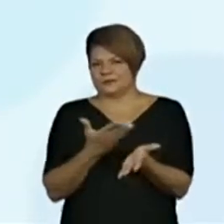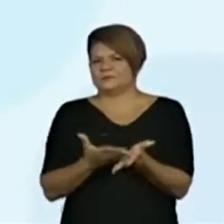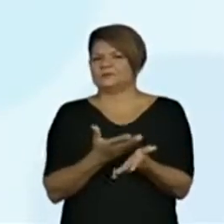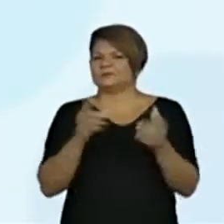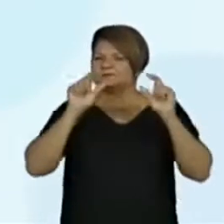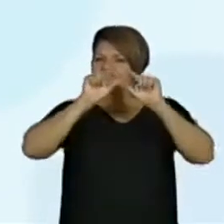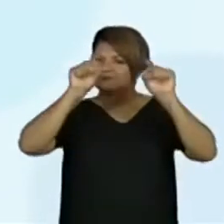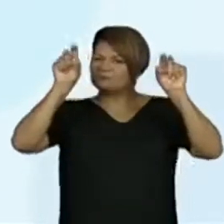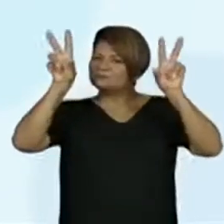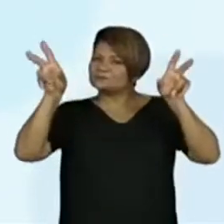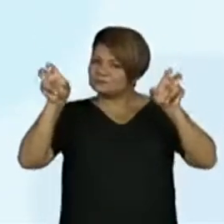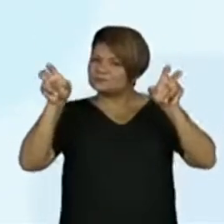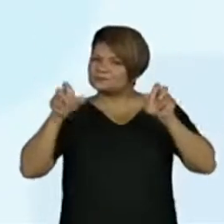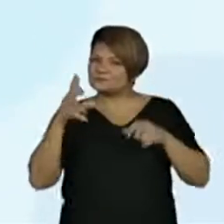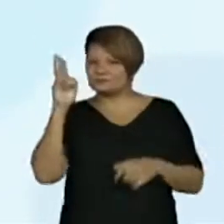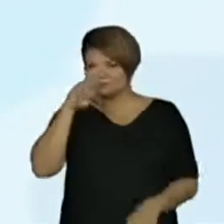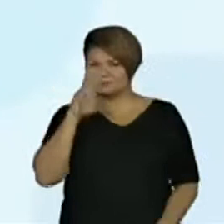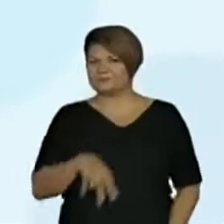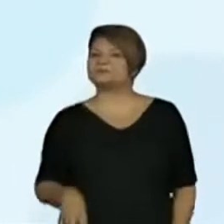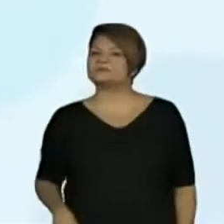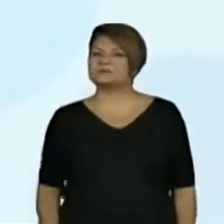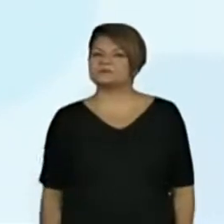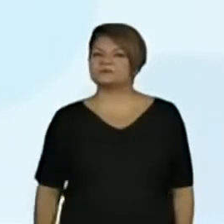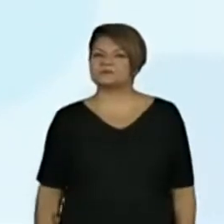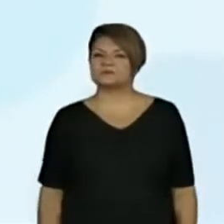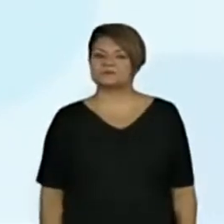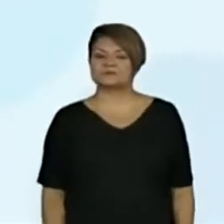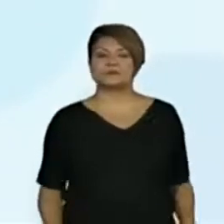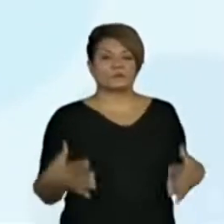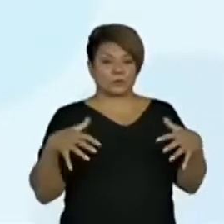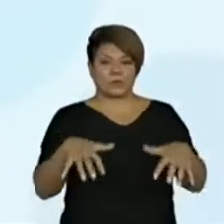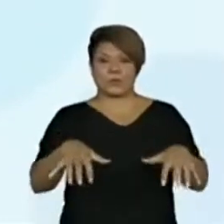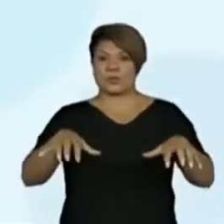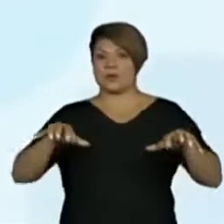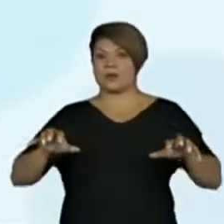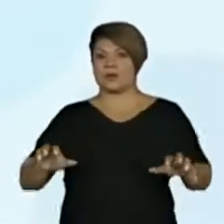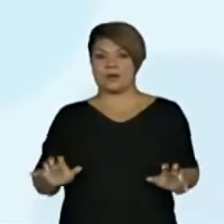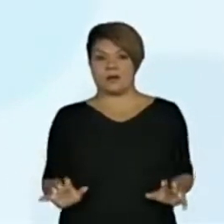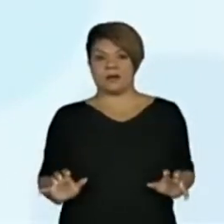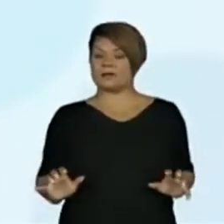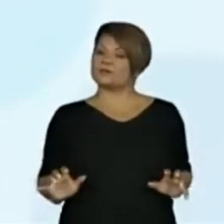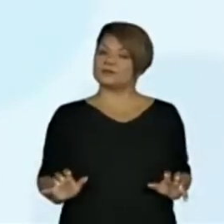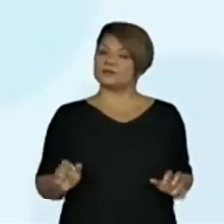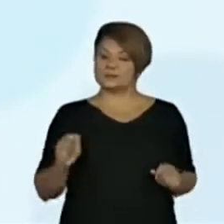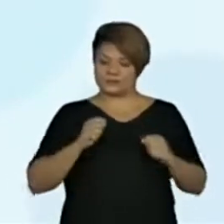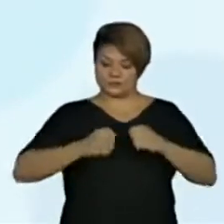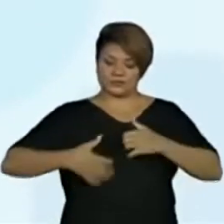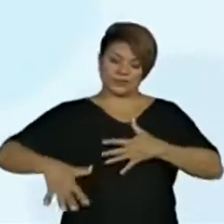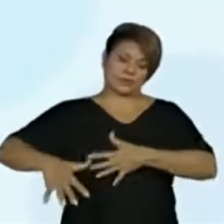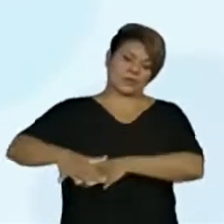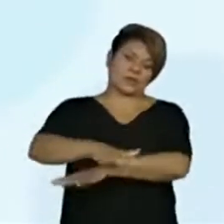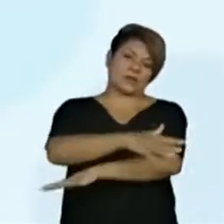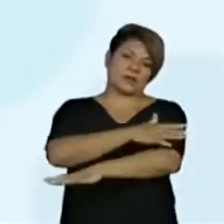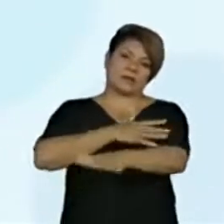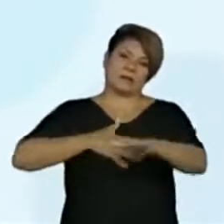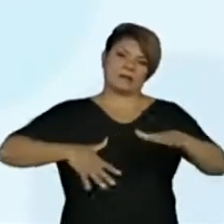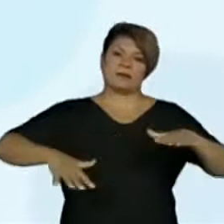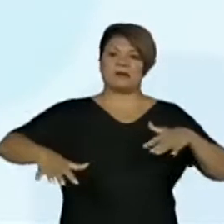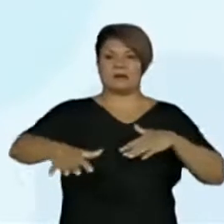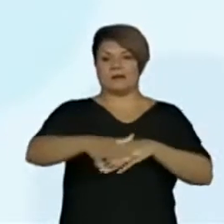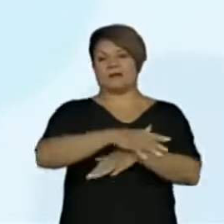título da nossa história. Olha lá. O reino do lago, do lago